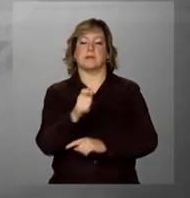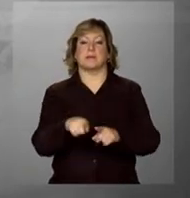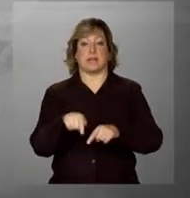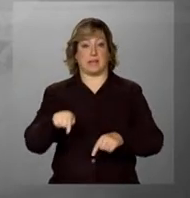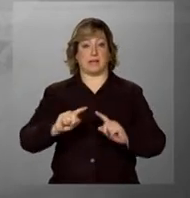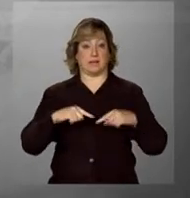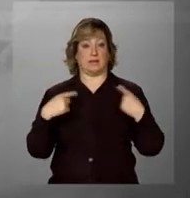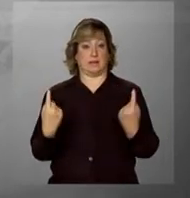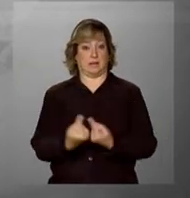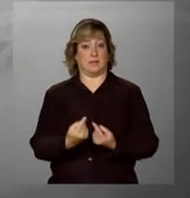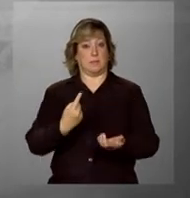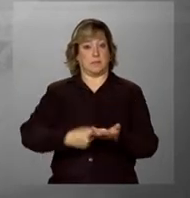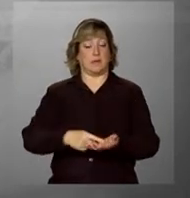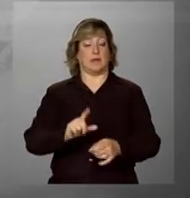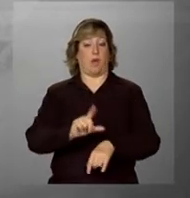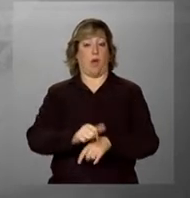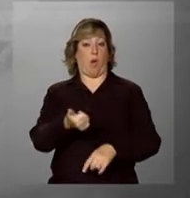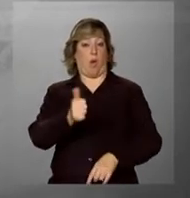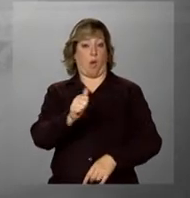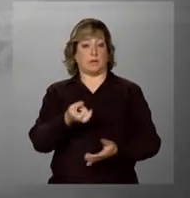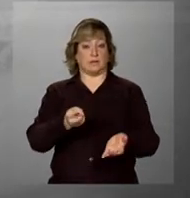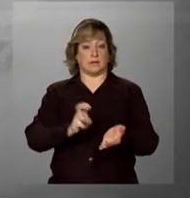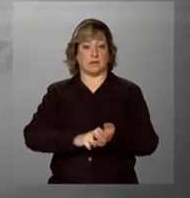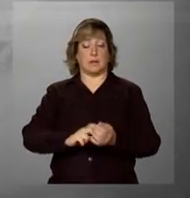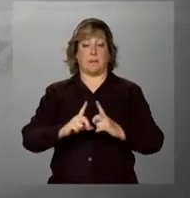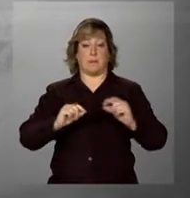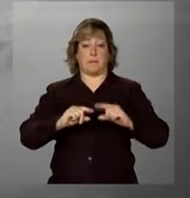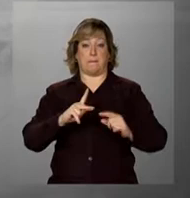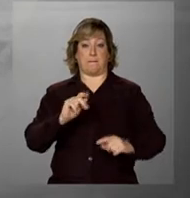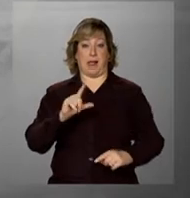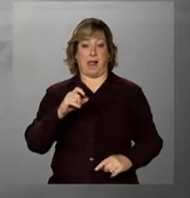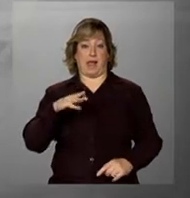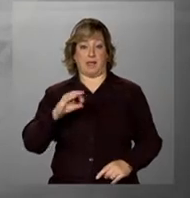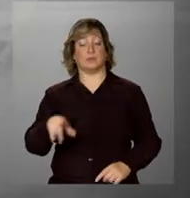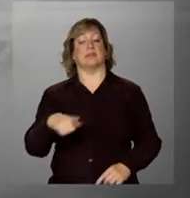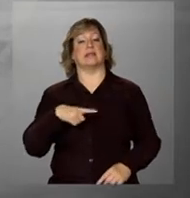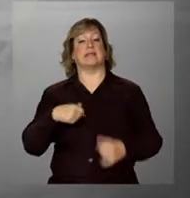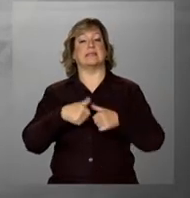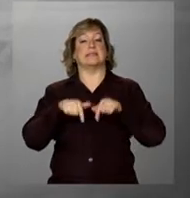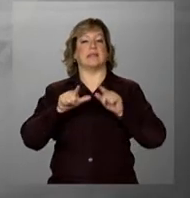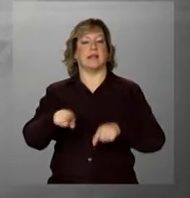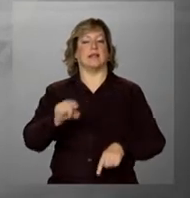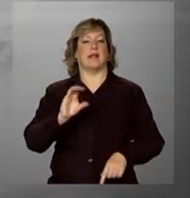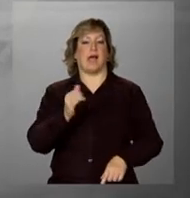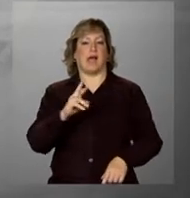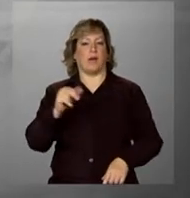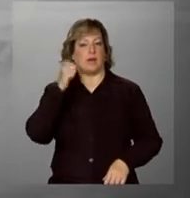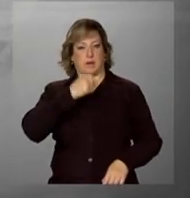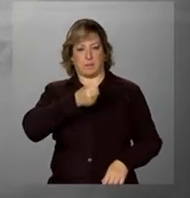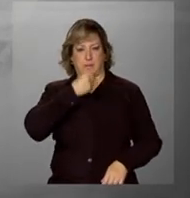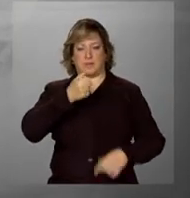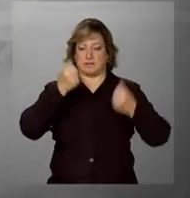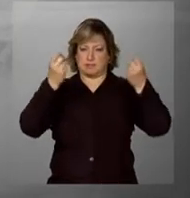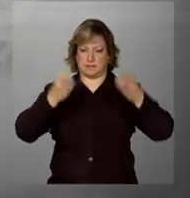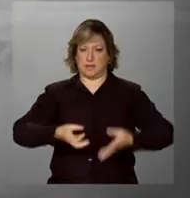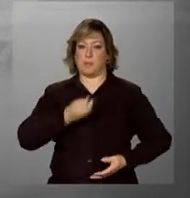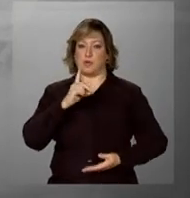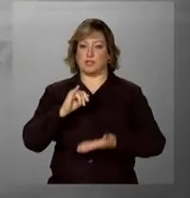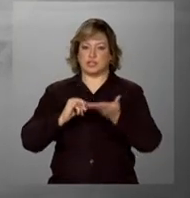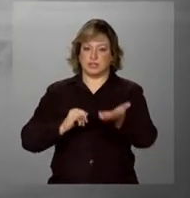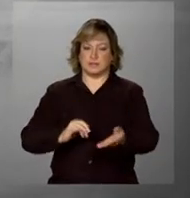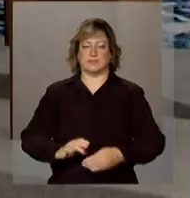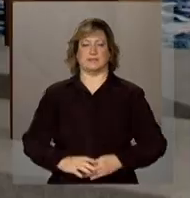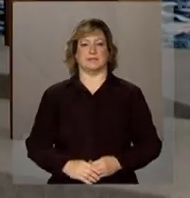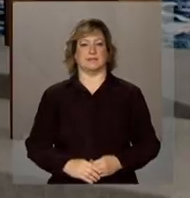cerimônia está marcada para as 11 horas da manhã no Palácio do Planalto. E quem está lá é a repórter Carolina Monteiro. Bom dia,